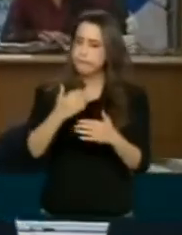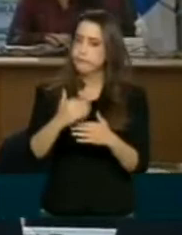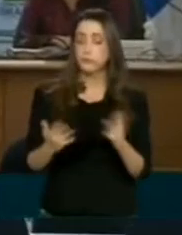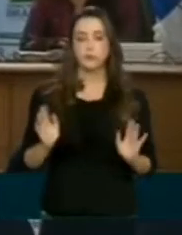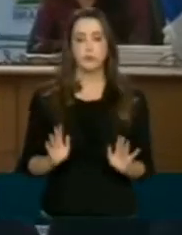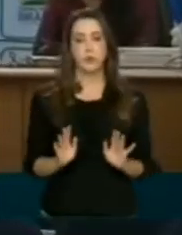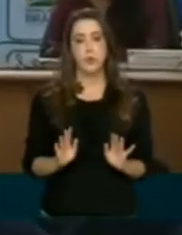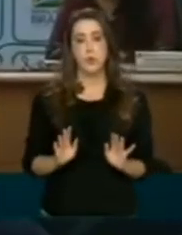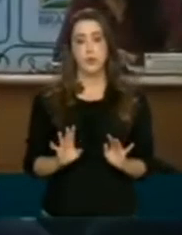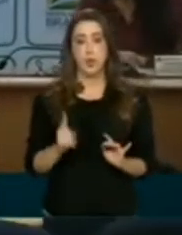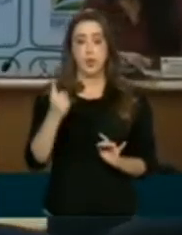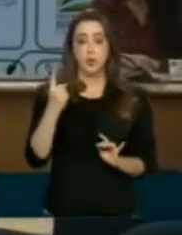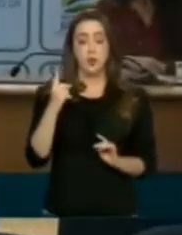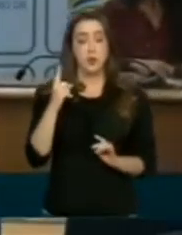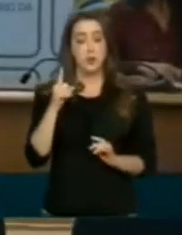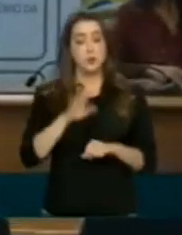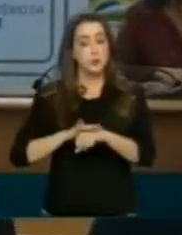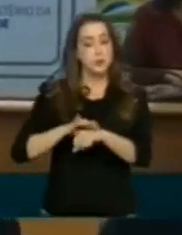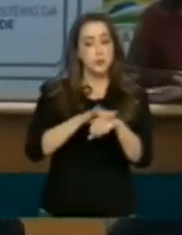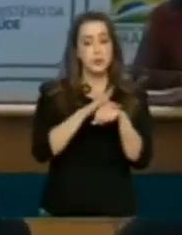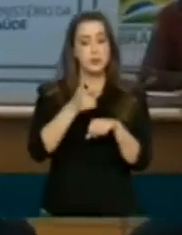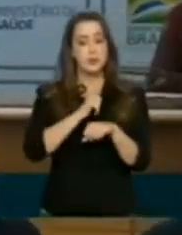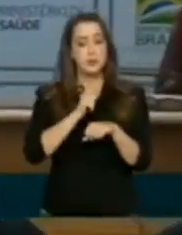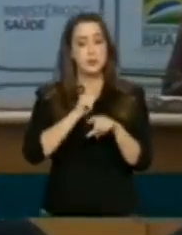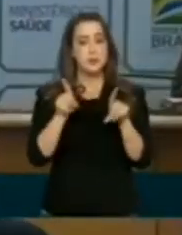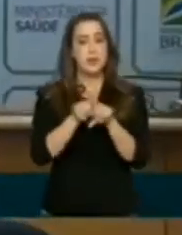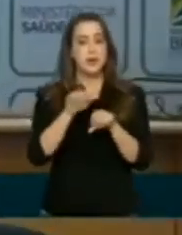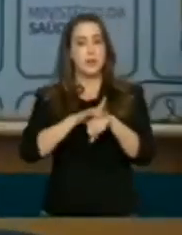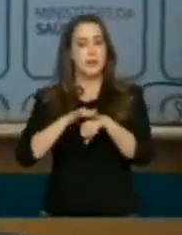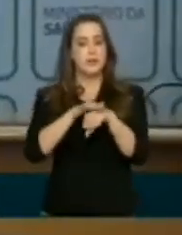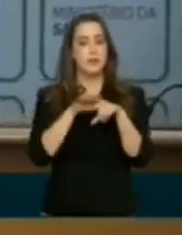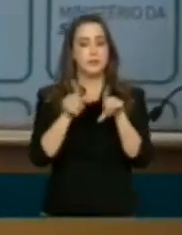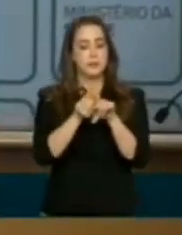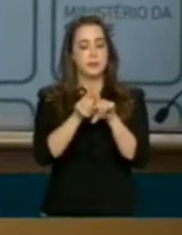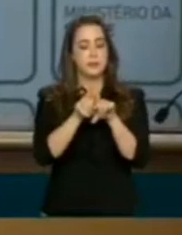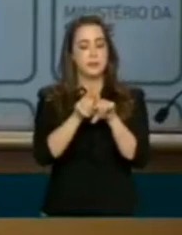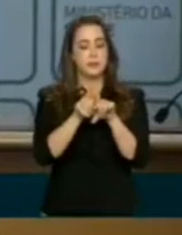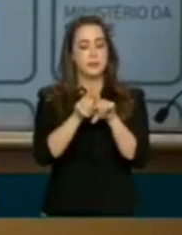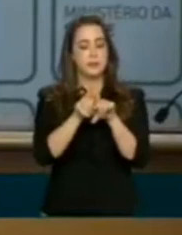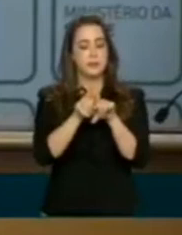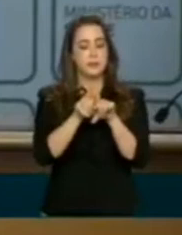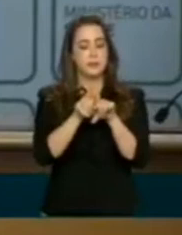Em um estado, em uma doença que tem uma alta transmissibilidade, como é